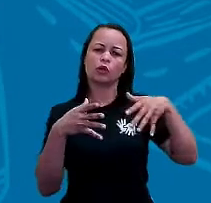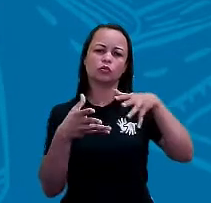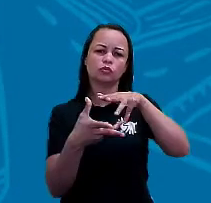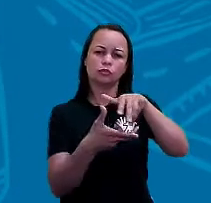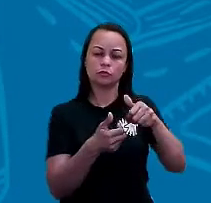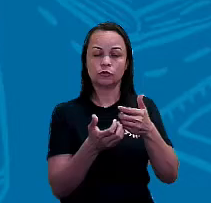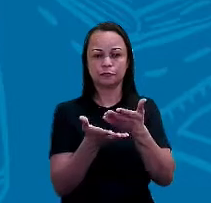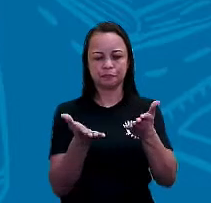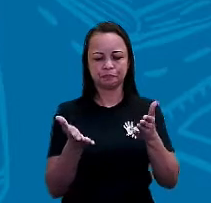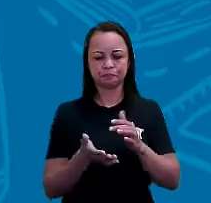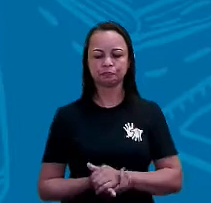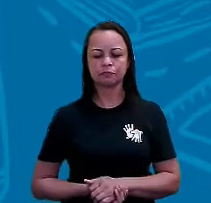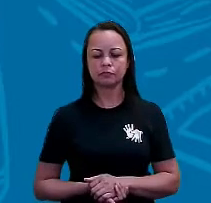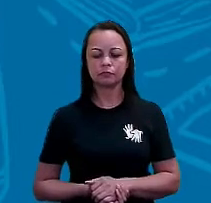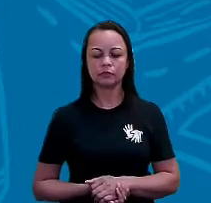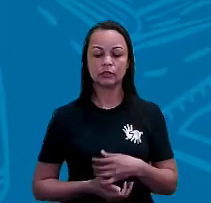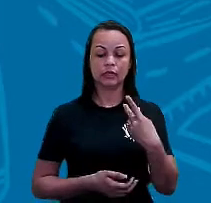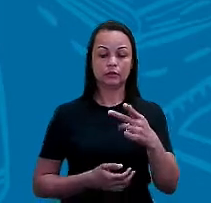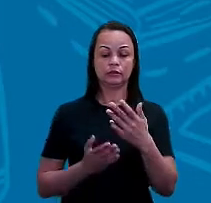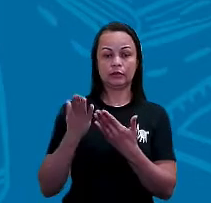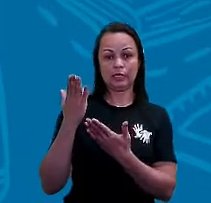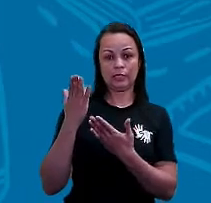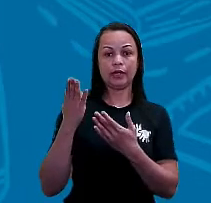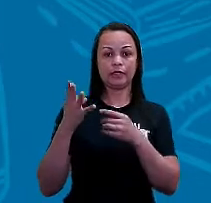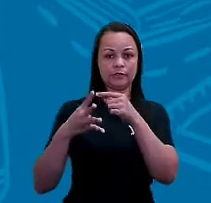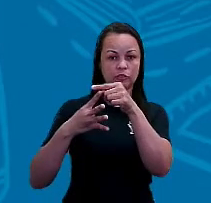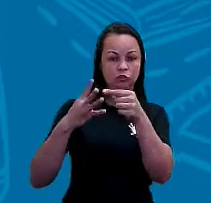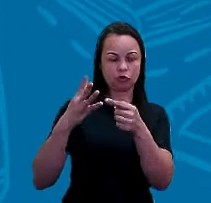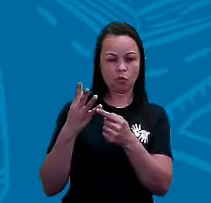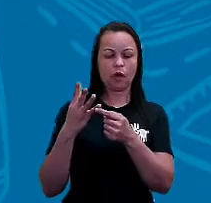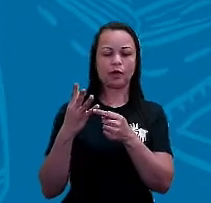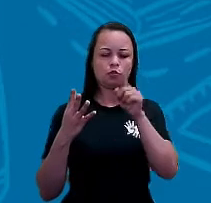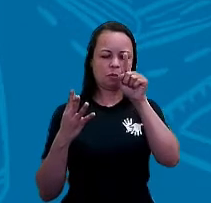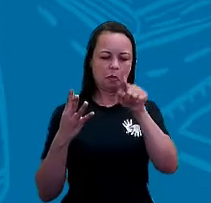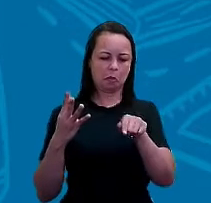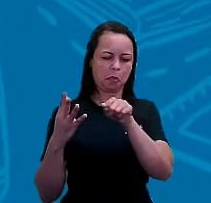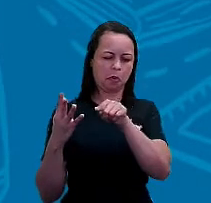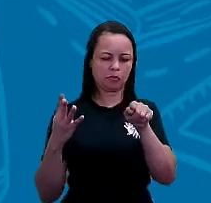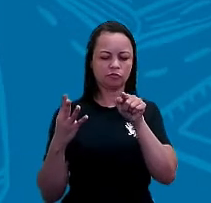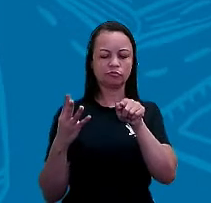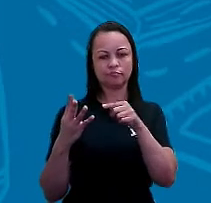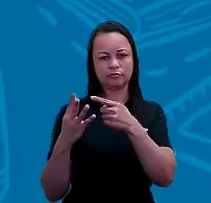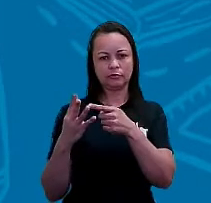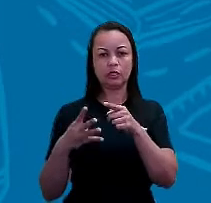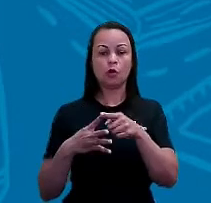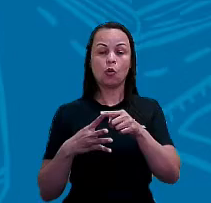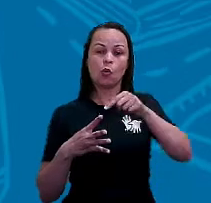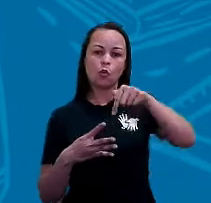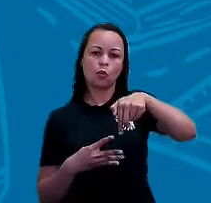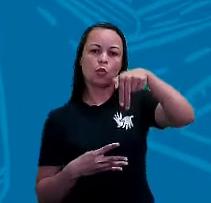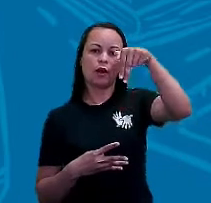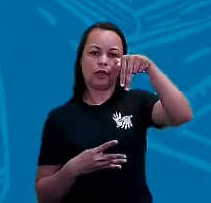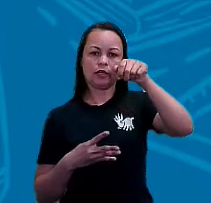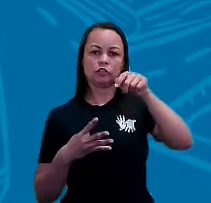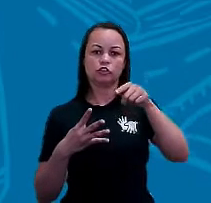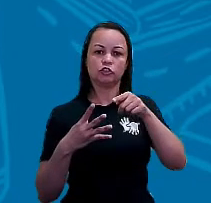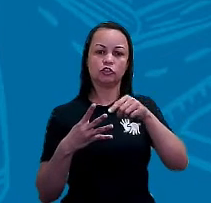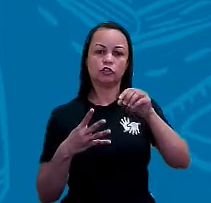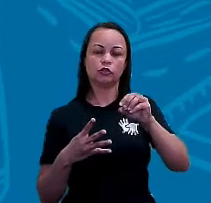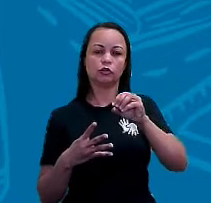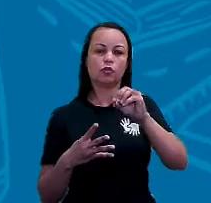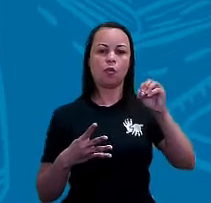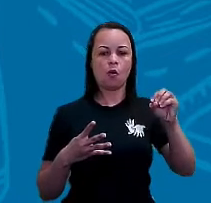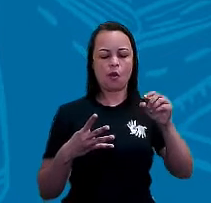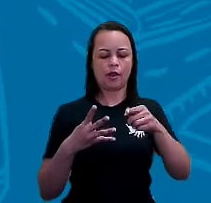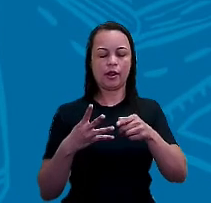Portanto, a gente vai ter aí, tá certo? Esses quatro pontos que nós chamamos de pontos cardeais. O leste, o oeste, o